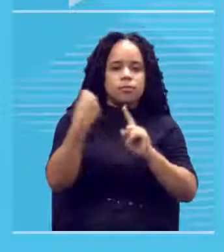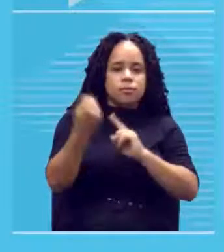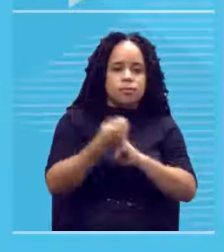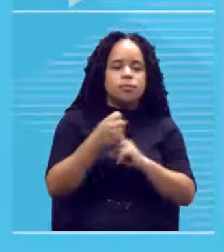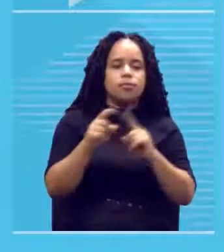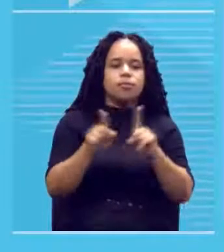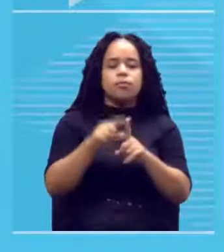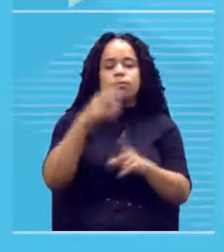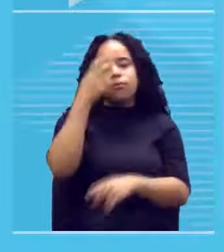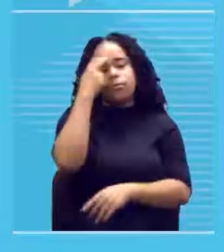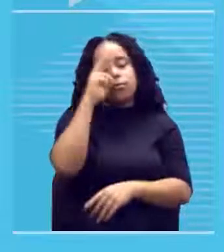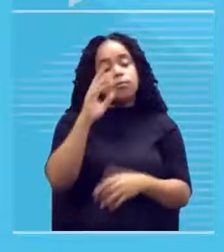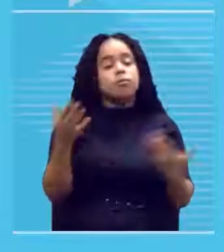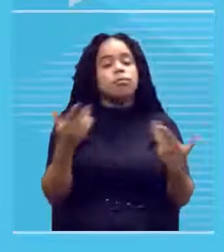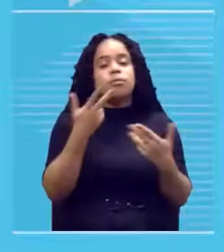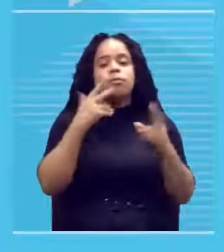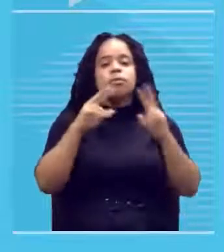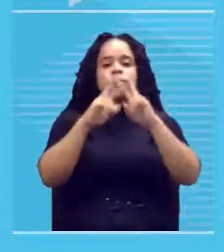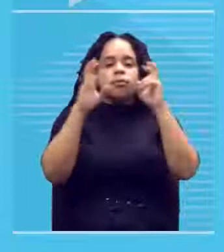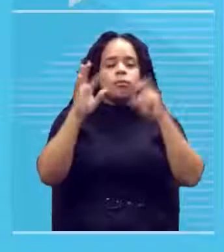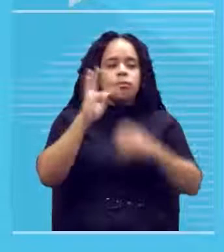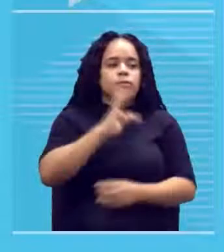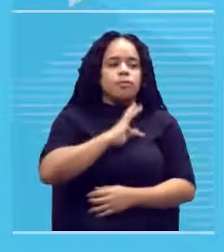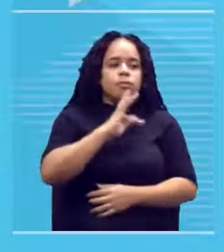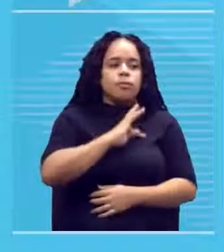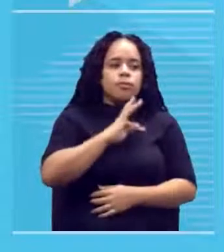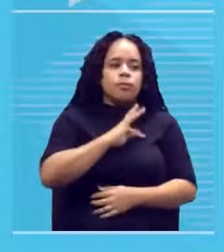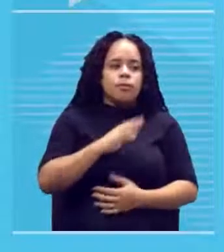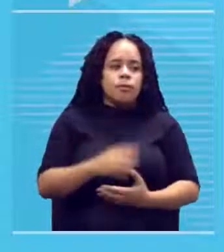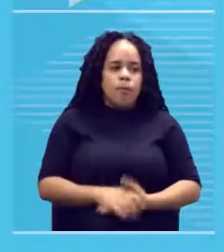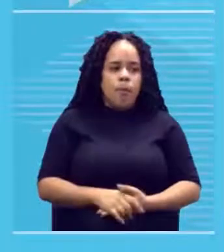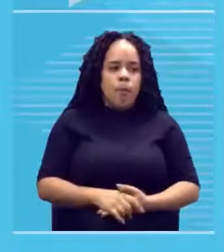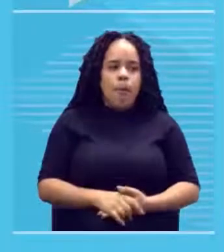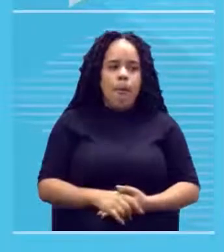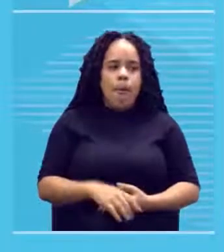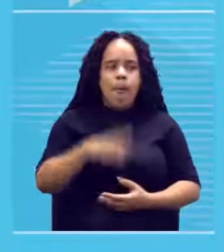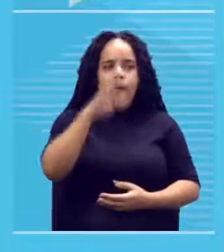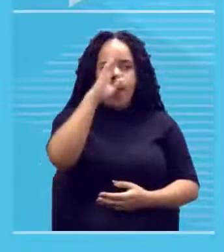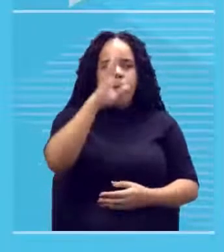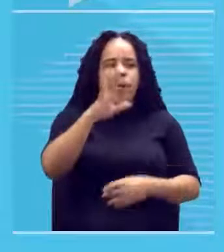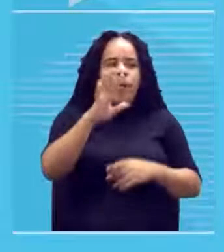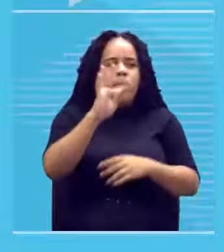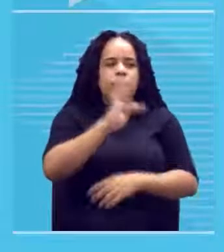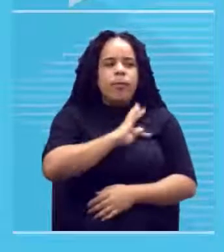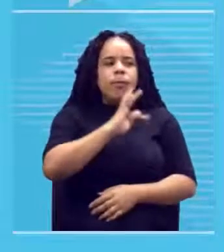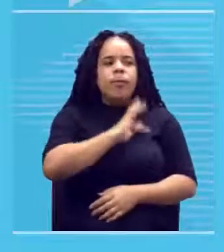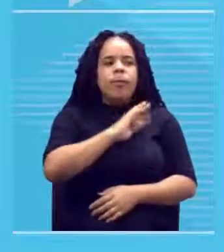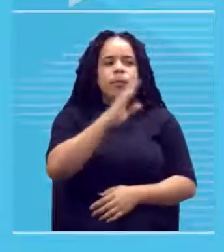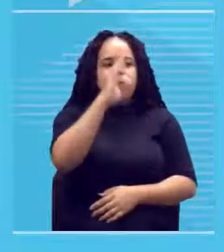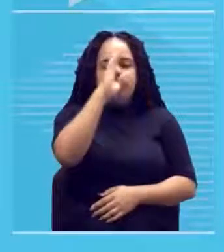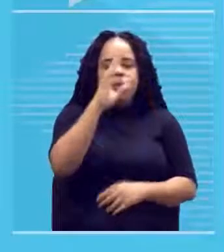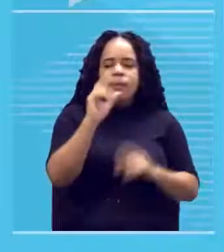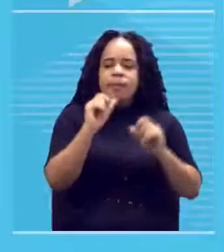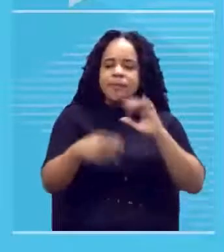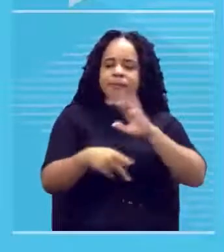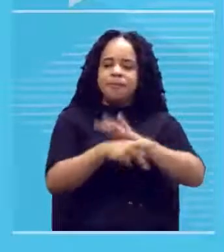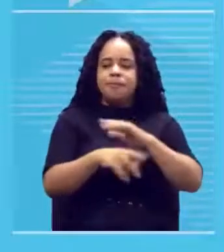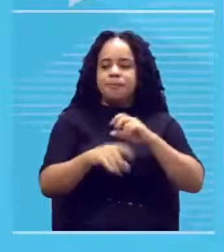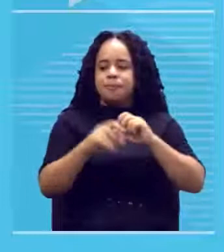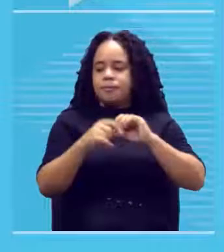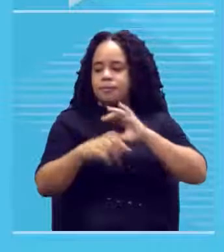técnicas afinal de contas a aula é sobre técnica as principais técnicas de pintura são primeira pintura óleo